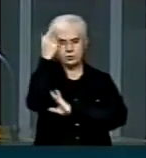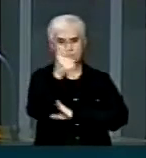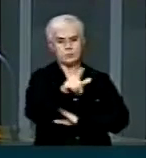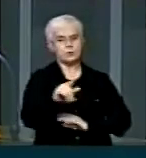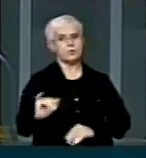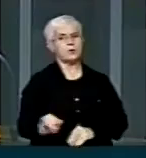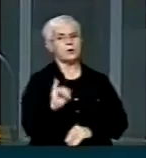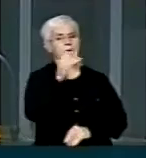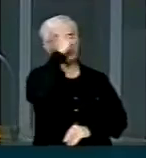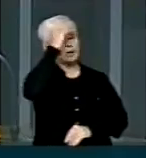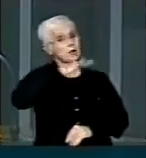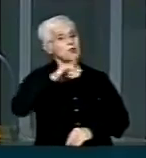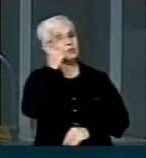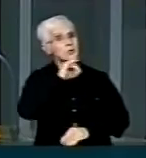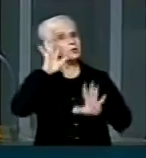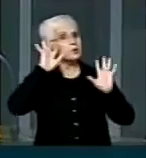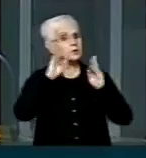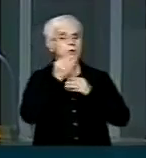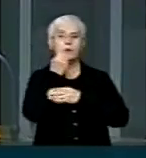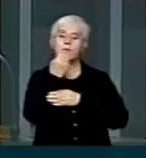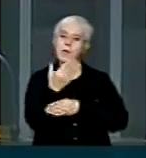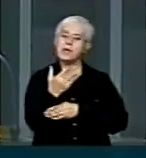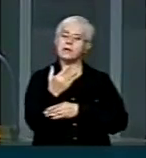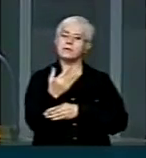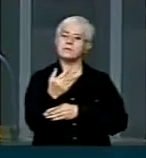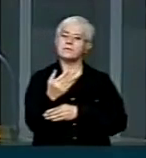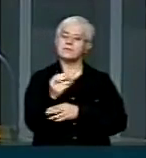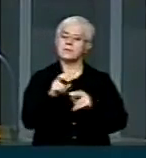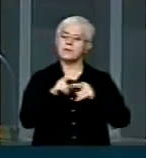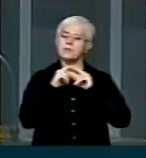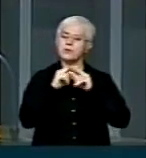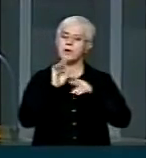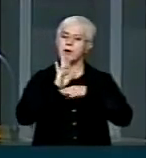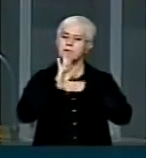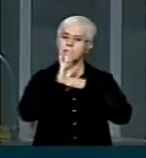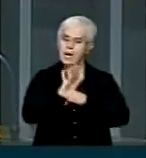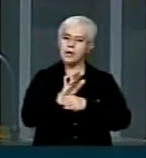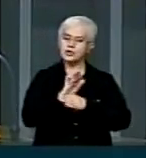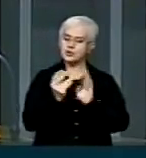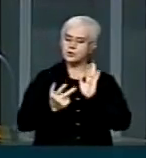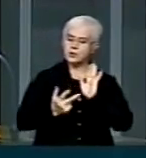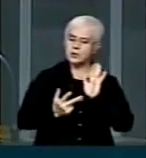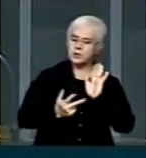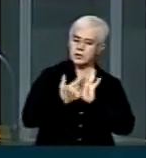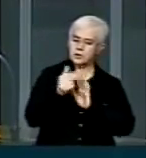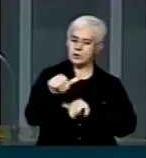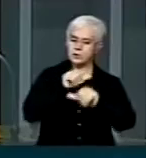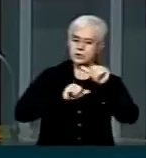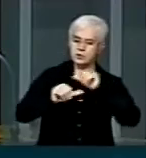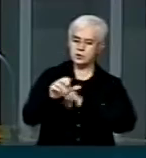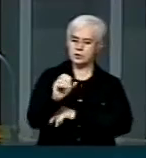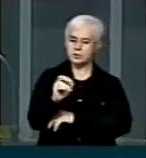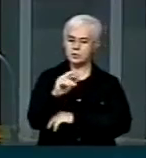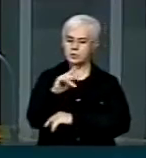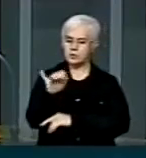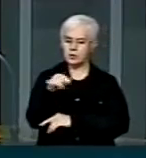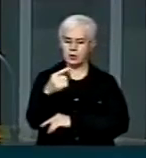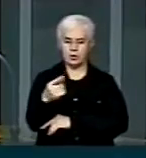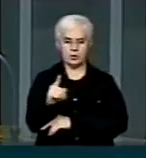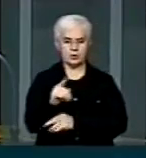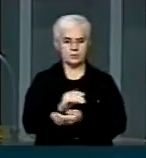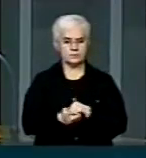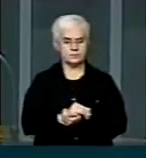pessoas percebam os benefícios causados pelo solidário ato de doação bem esclarecido.